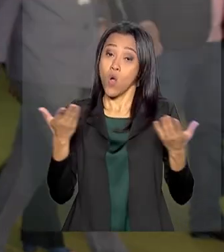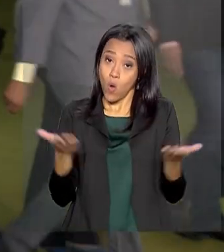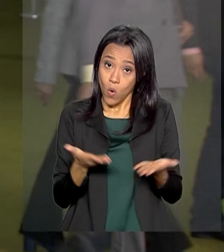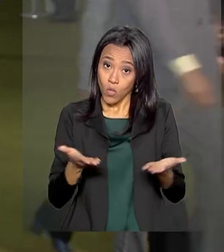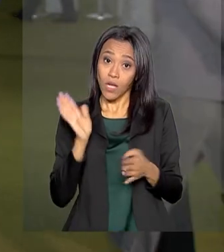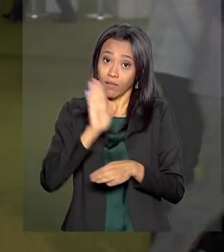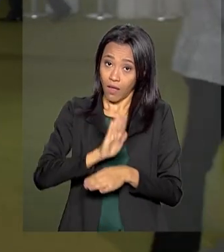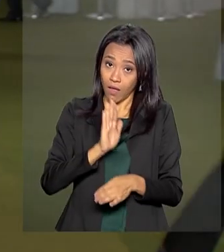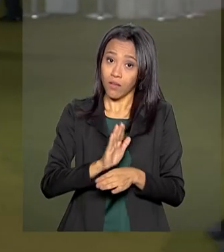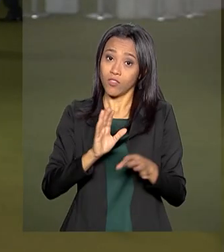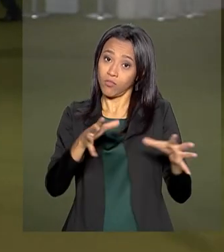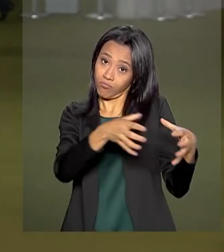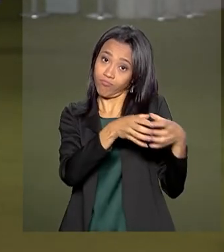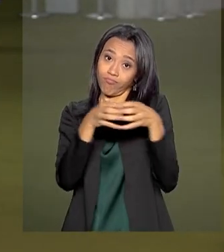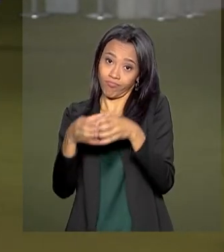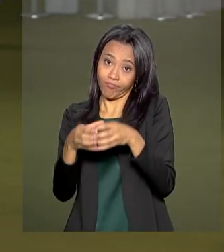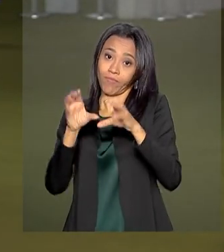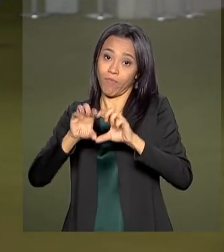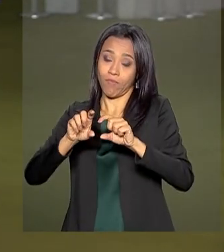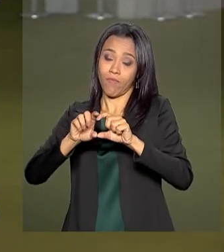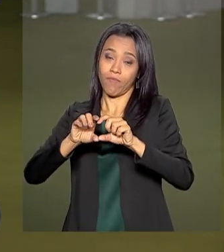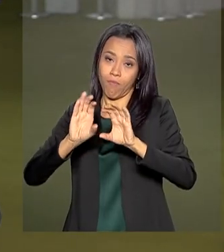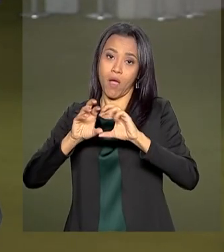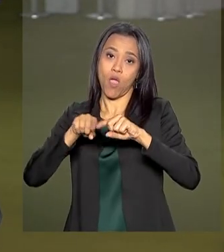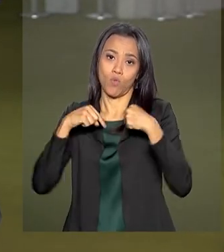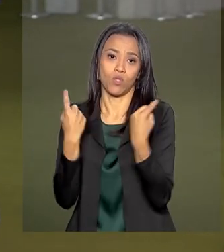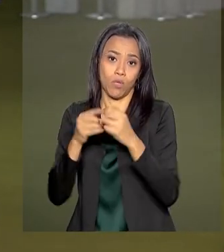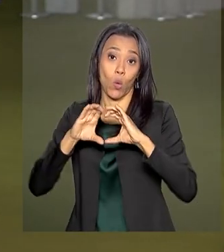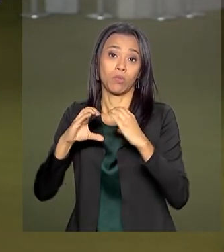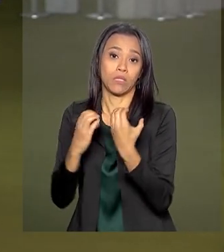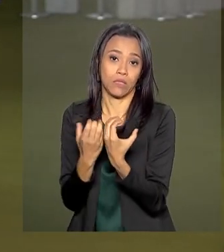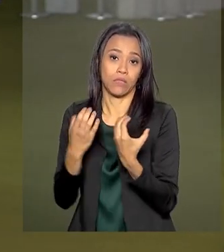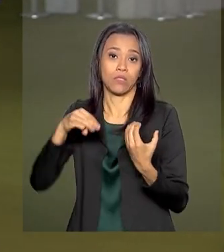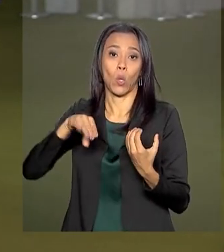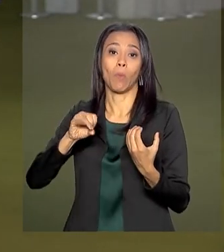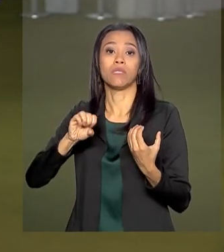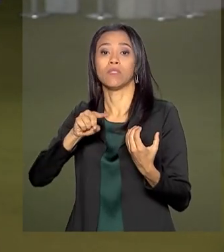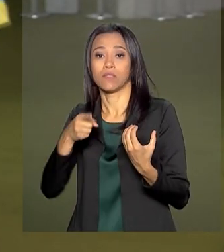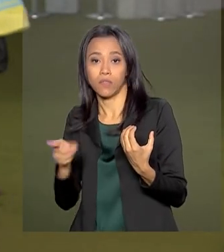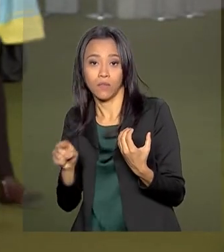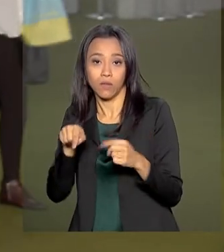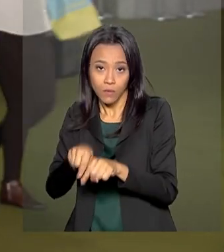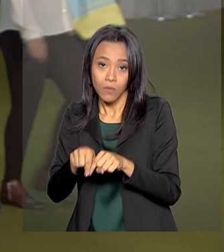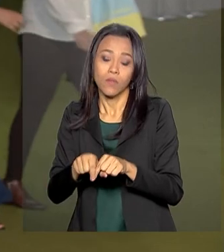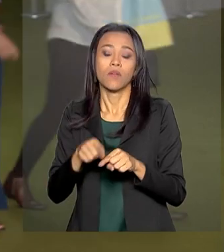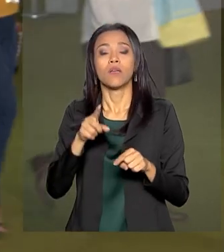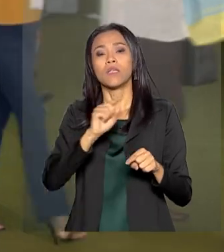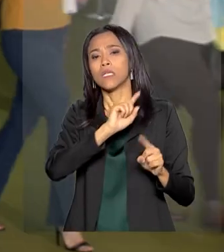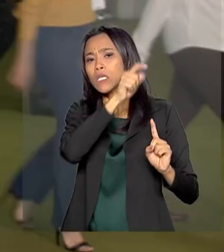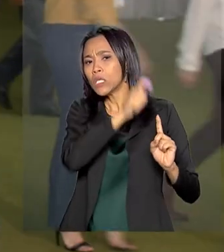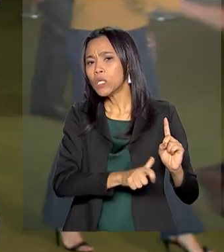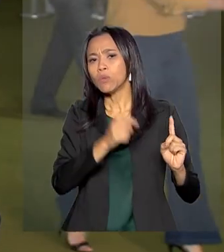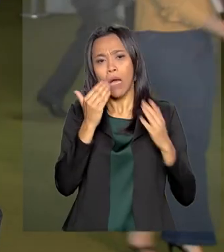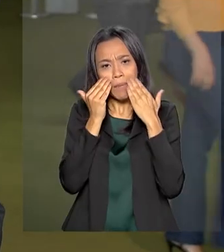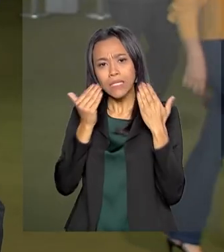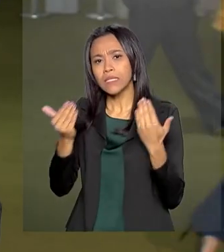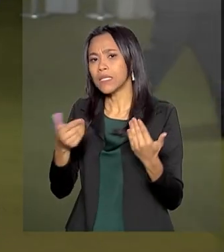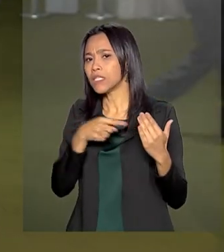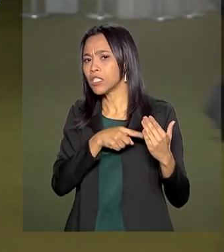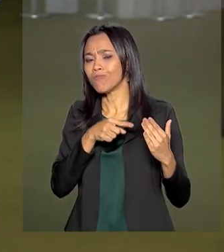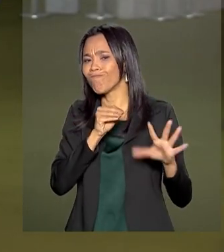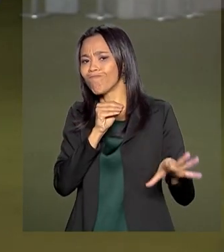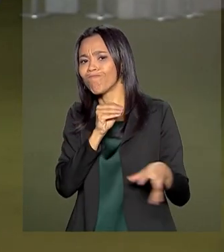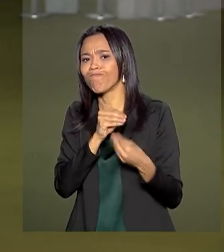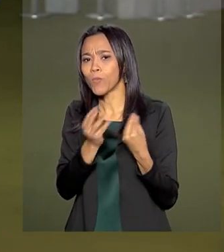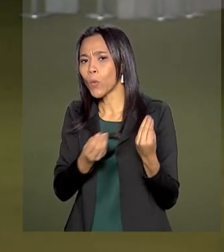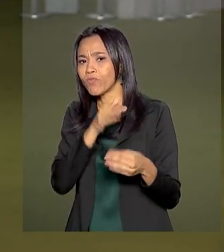à tarde e a expectativa é que o relator da proposta, o deputado Samuel Moreira, apresente uma complementação de voto. E